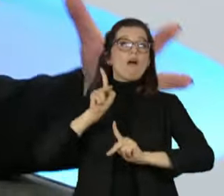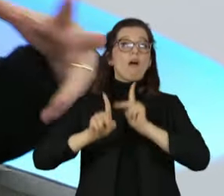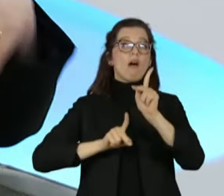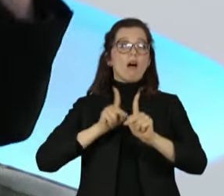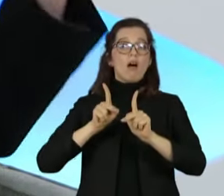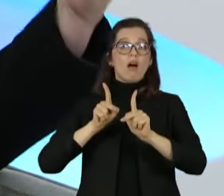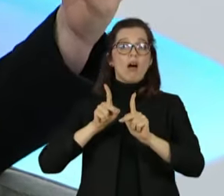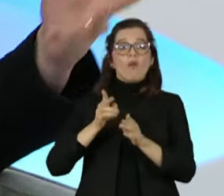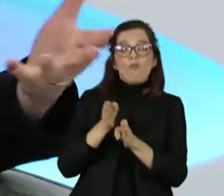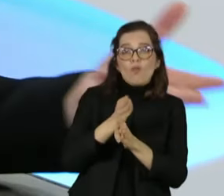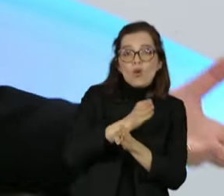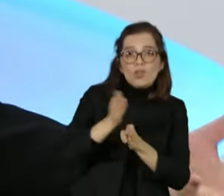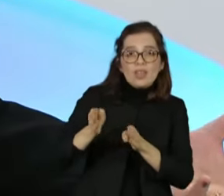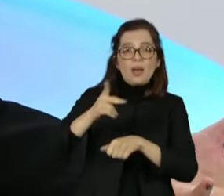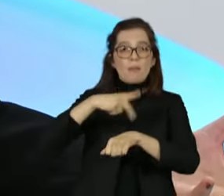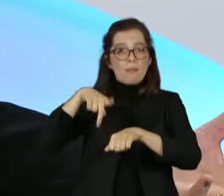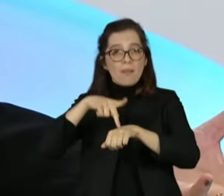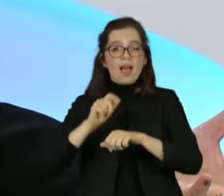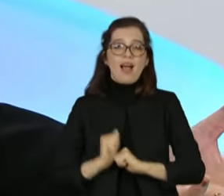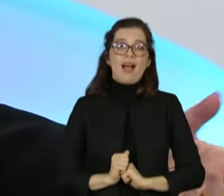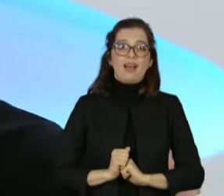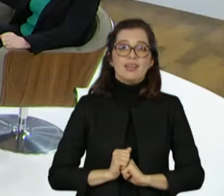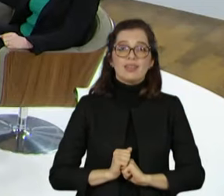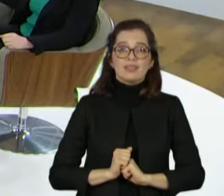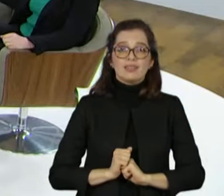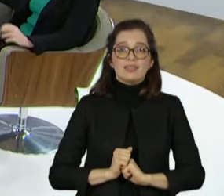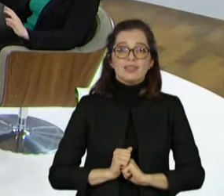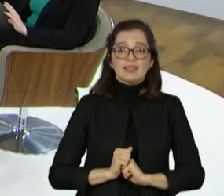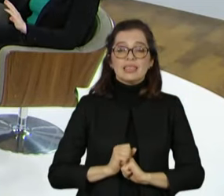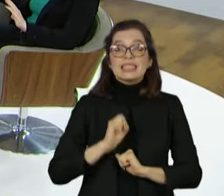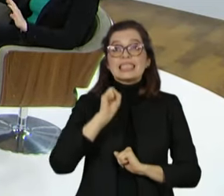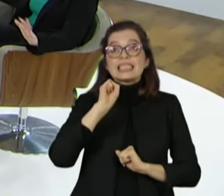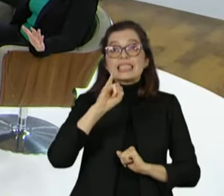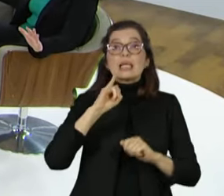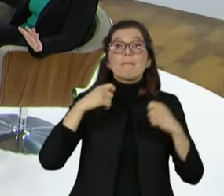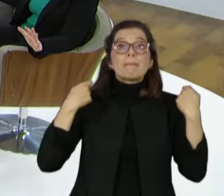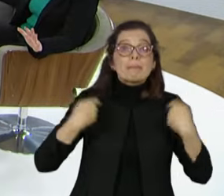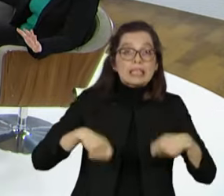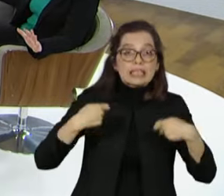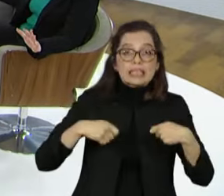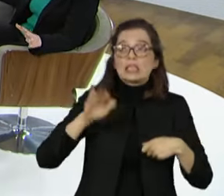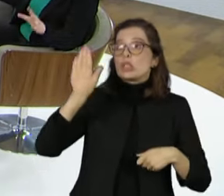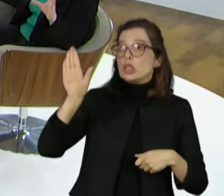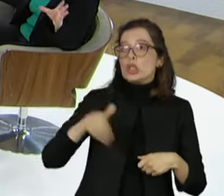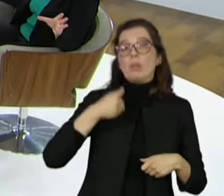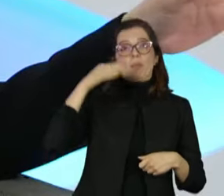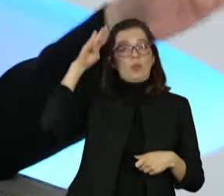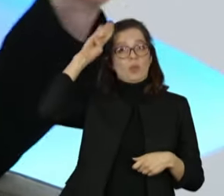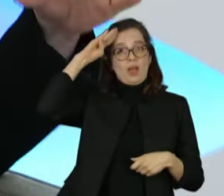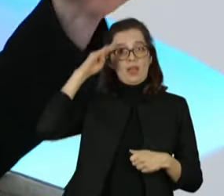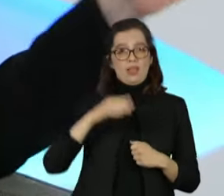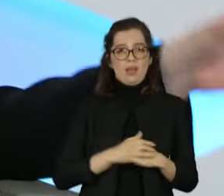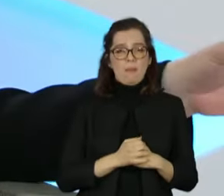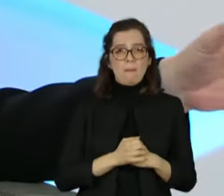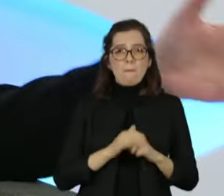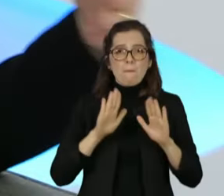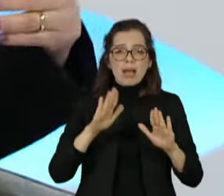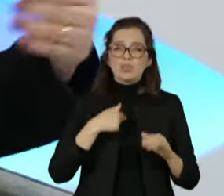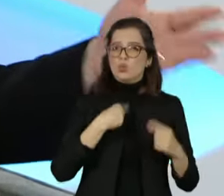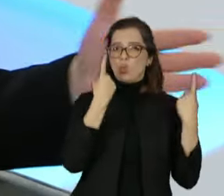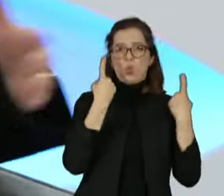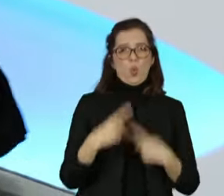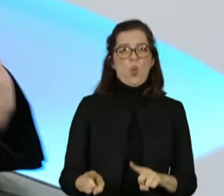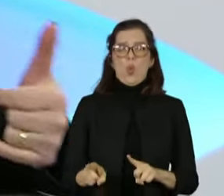de estar à disposição em casos excepcionais quando o Brasil precisa. Então, eu sou radicalmente contra, é como um juiz, o juiz tem que ser